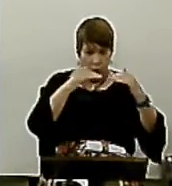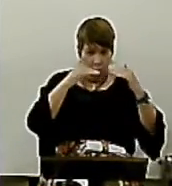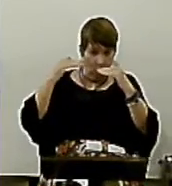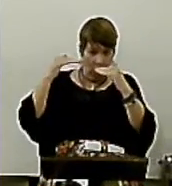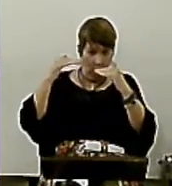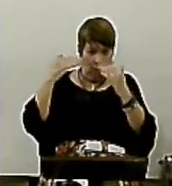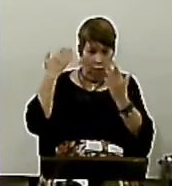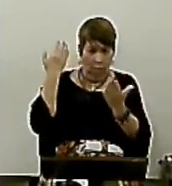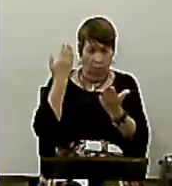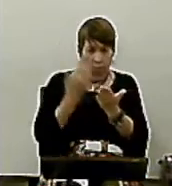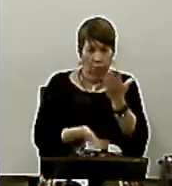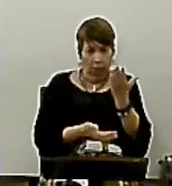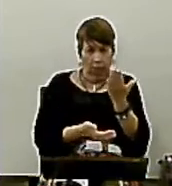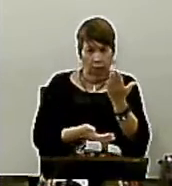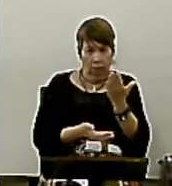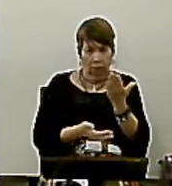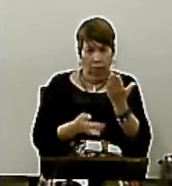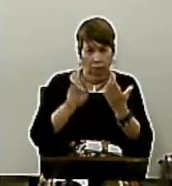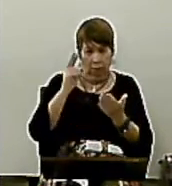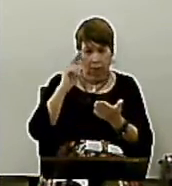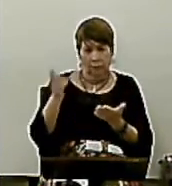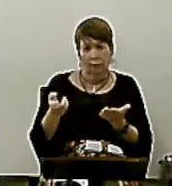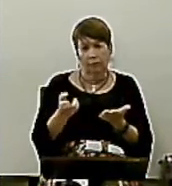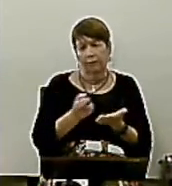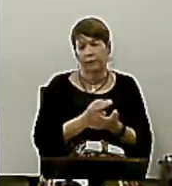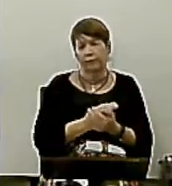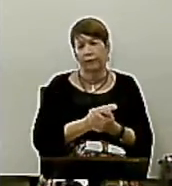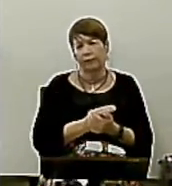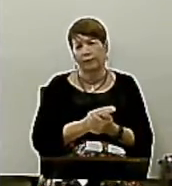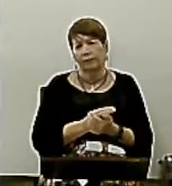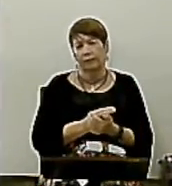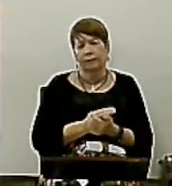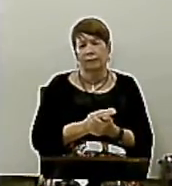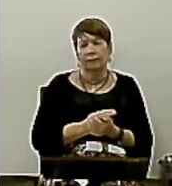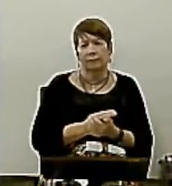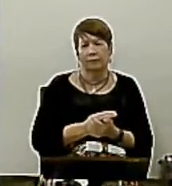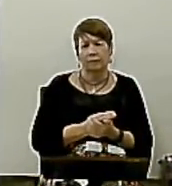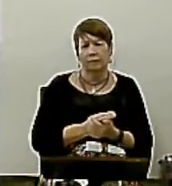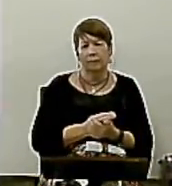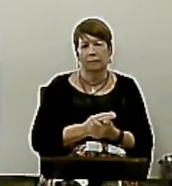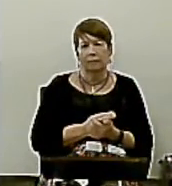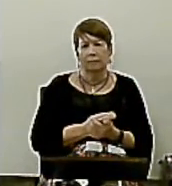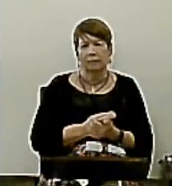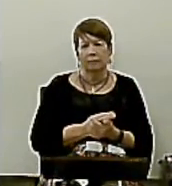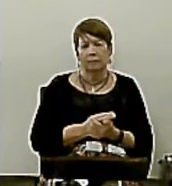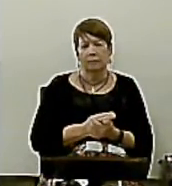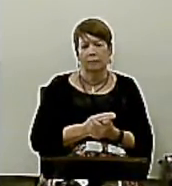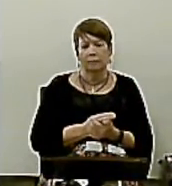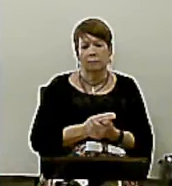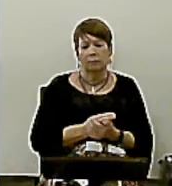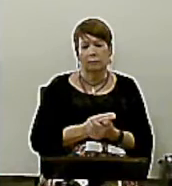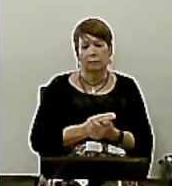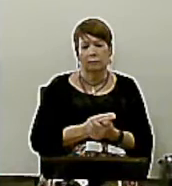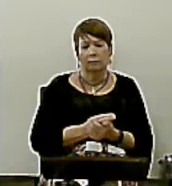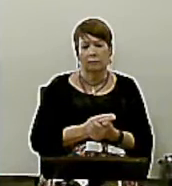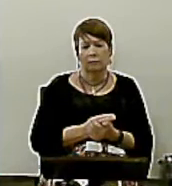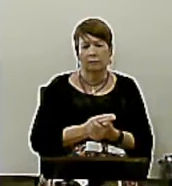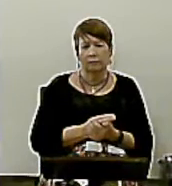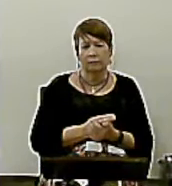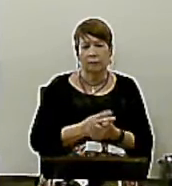É se entregar A bajulação A apulação E ao barulho